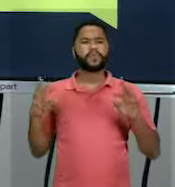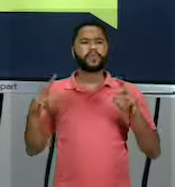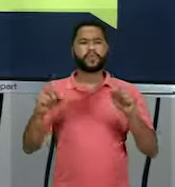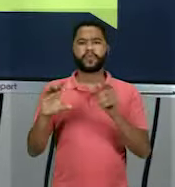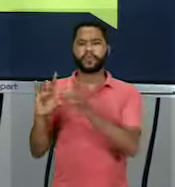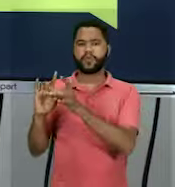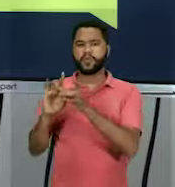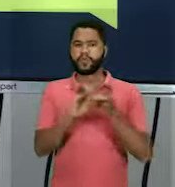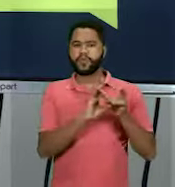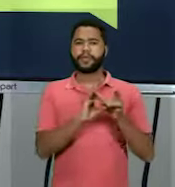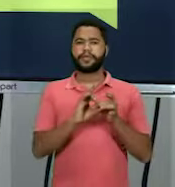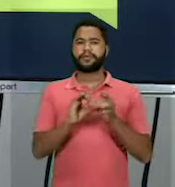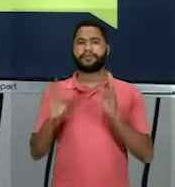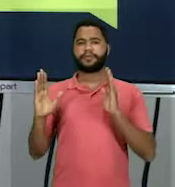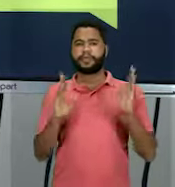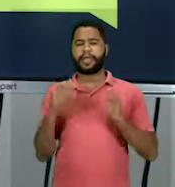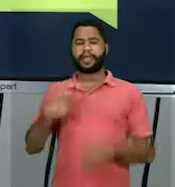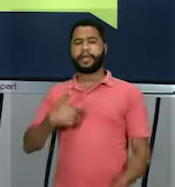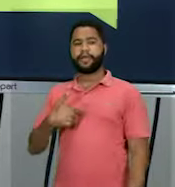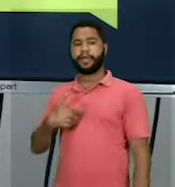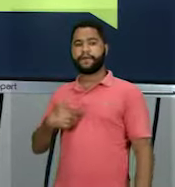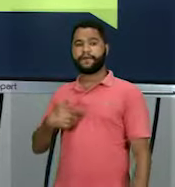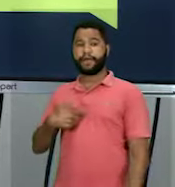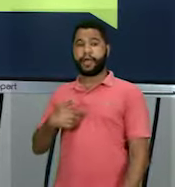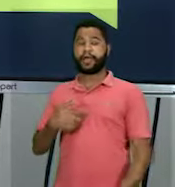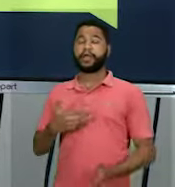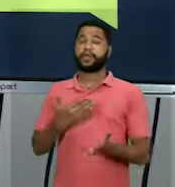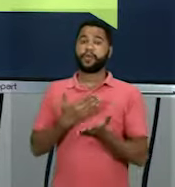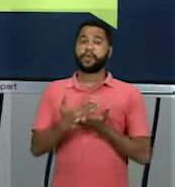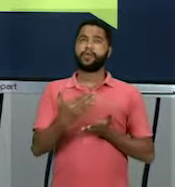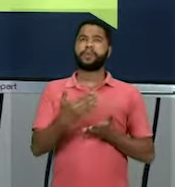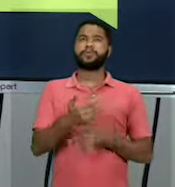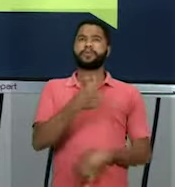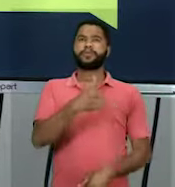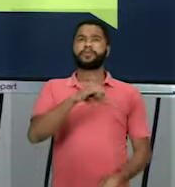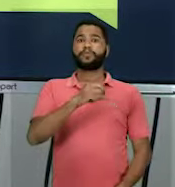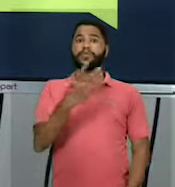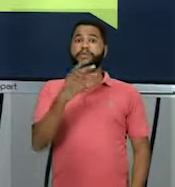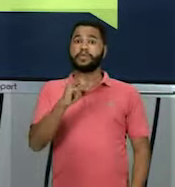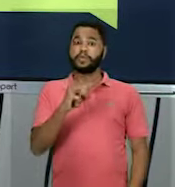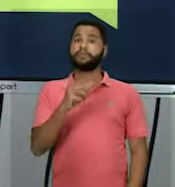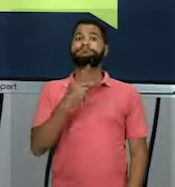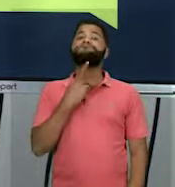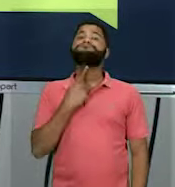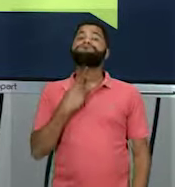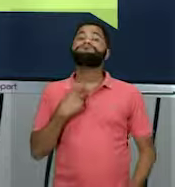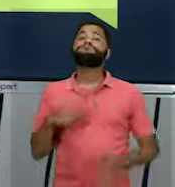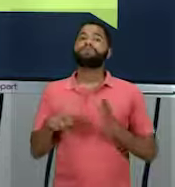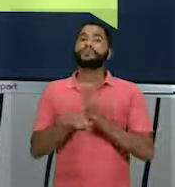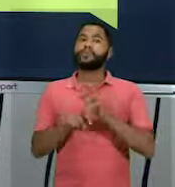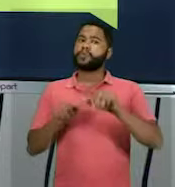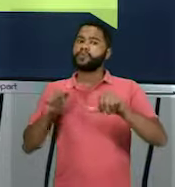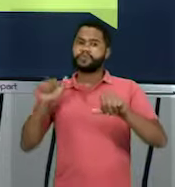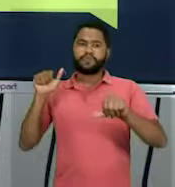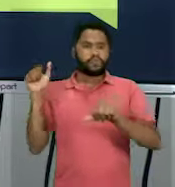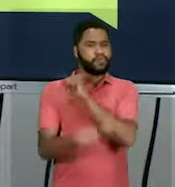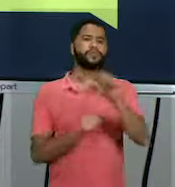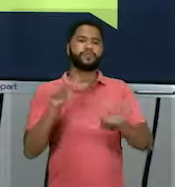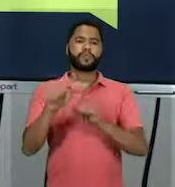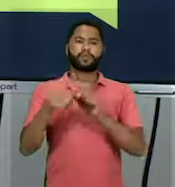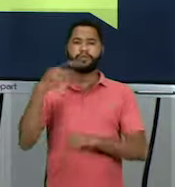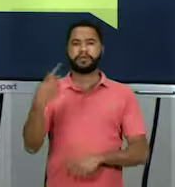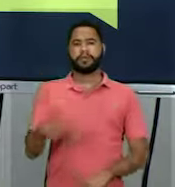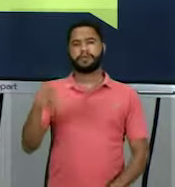contexto da Era Vargas. Vargas, ele acende ao poder em 1930 com a intenção de fazer uma mudança radical no